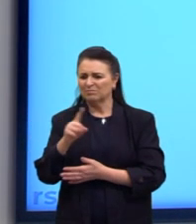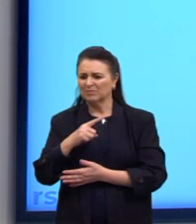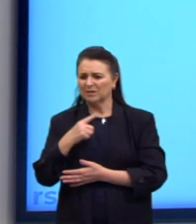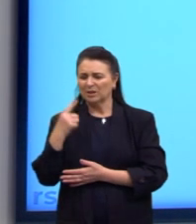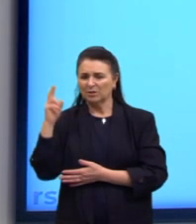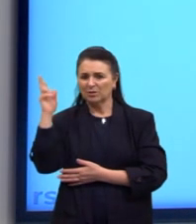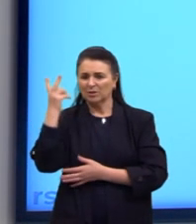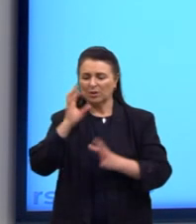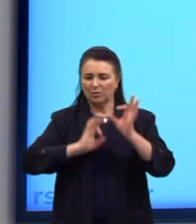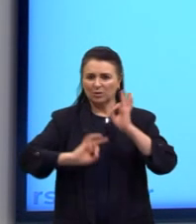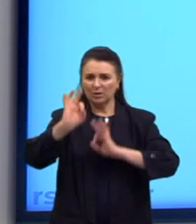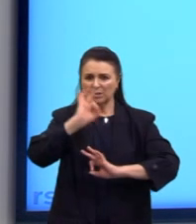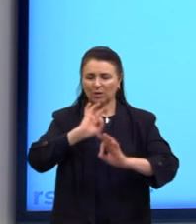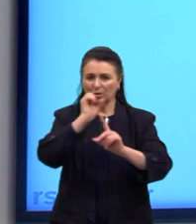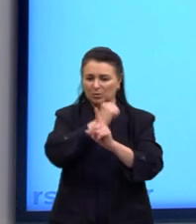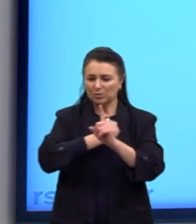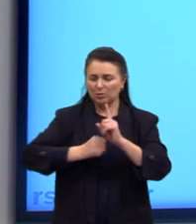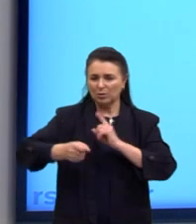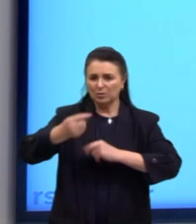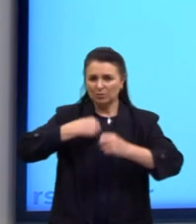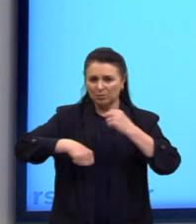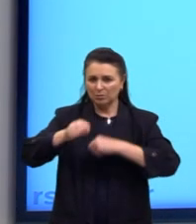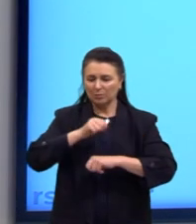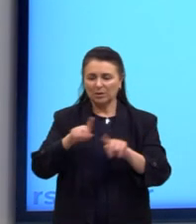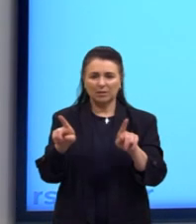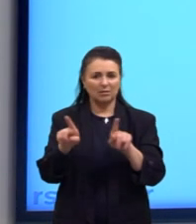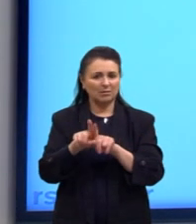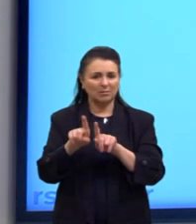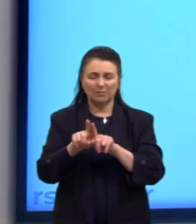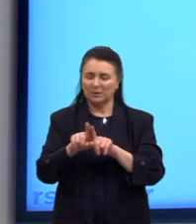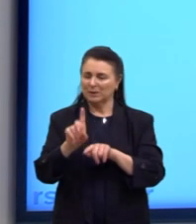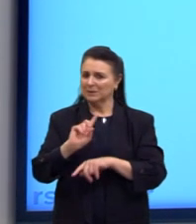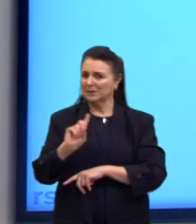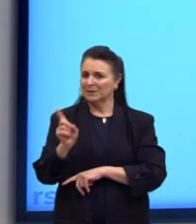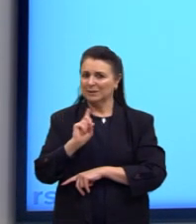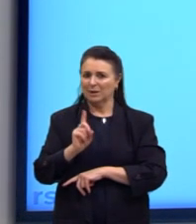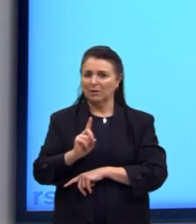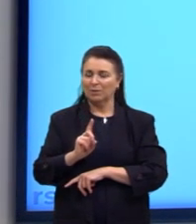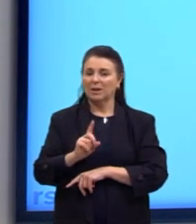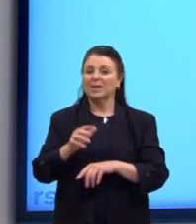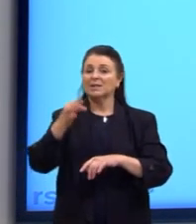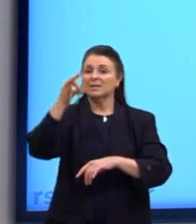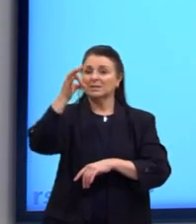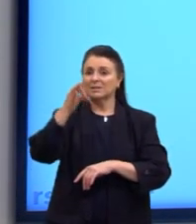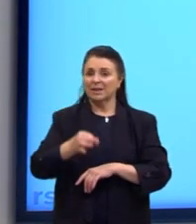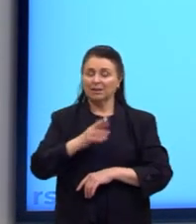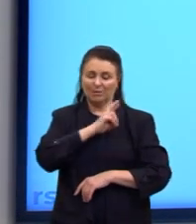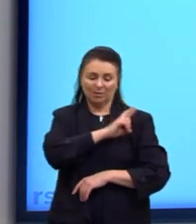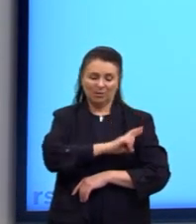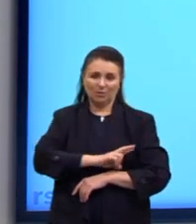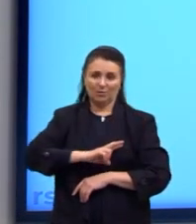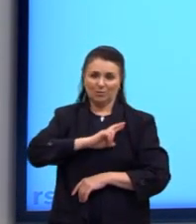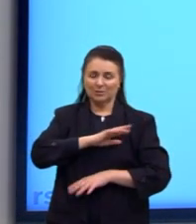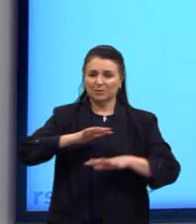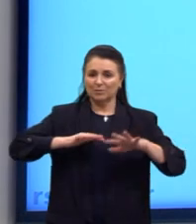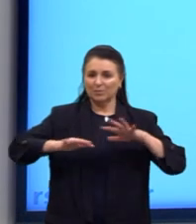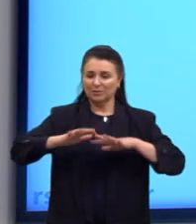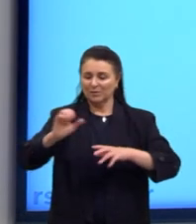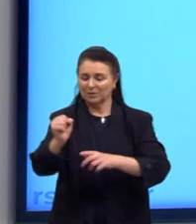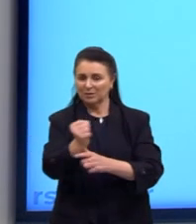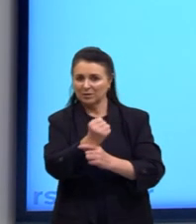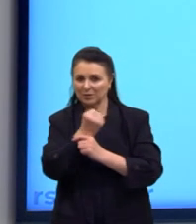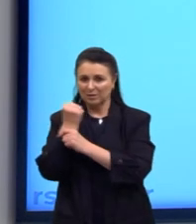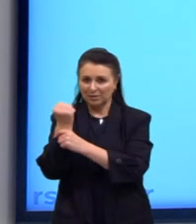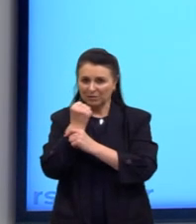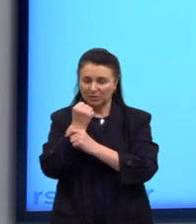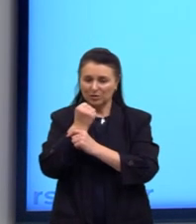organização socioeconômica, também não faz parte do enunciado. Então, a alternativa correta é o romantismo, movimento de defesa